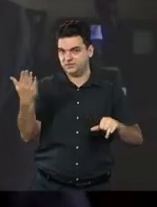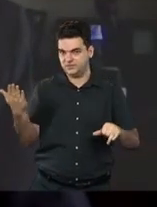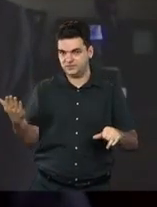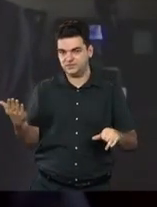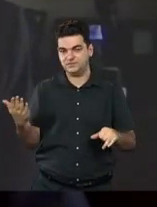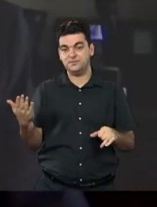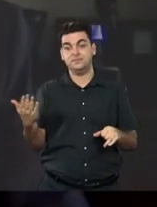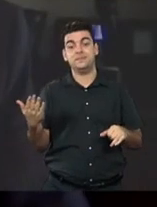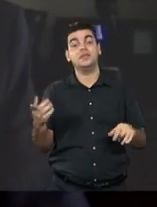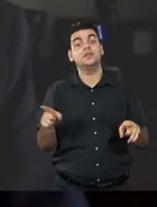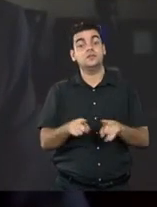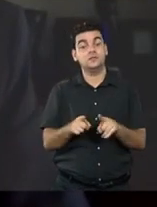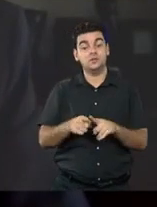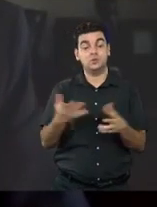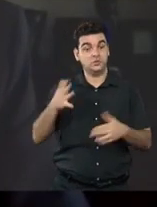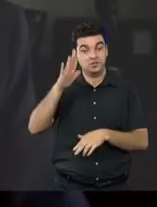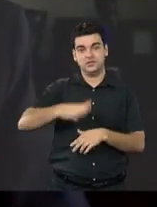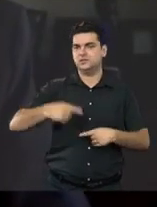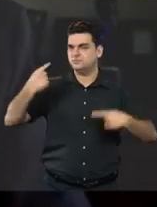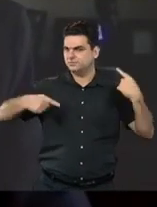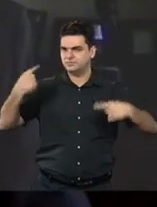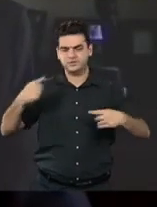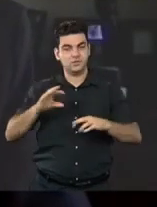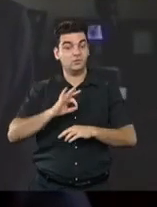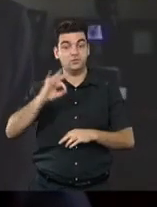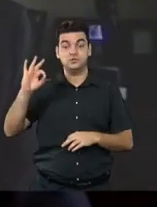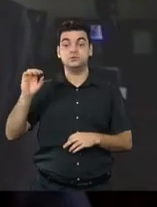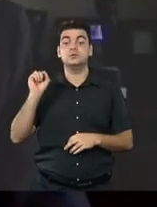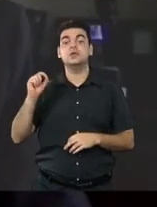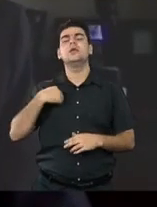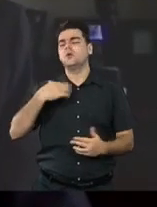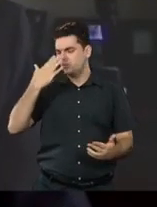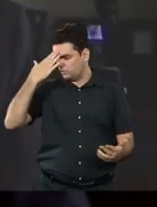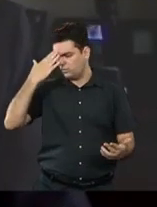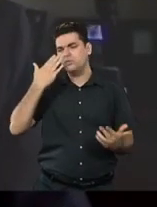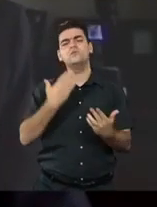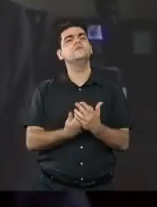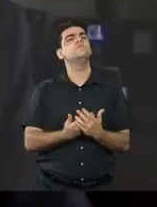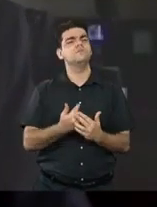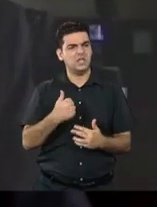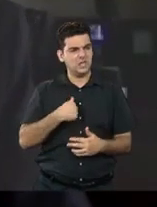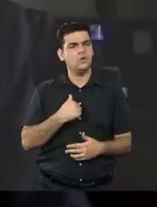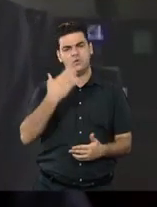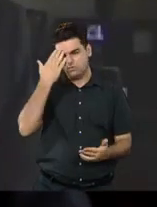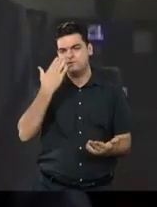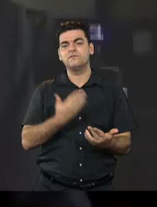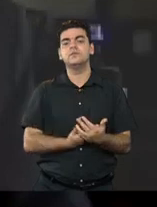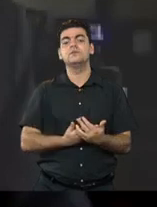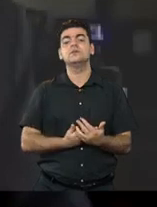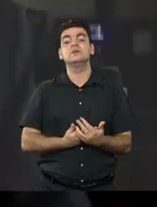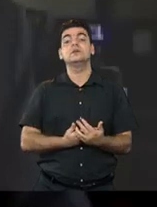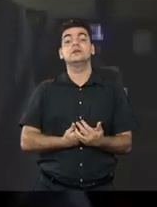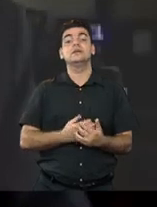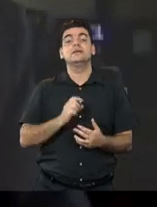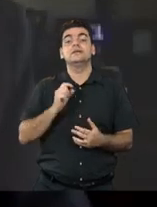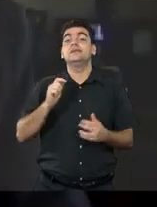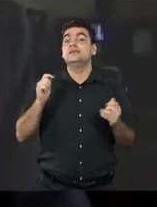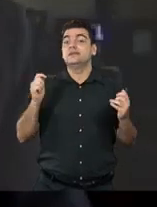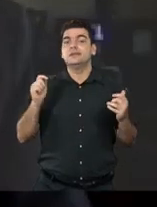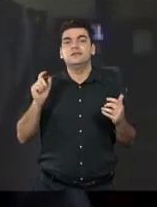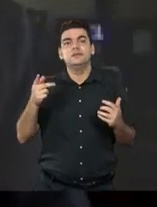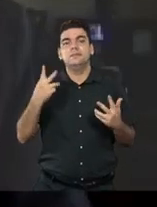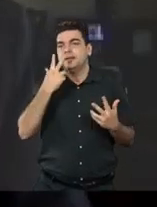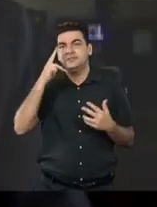essa nossa conversa, nessa tarde maravilhosa, a minha crença mais profunda, que é a de que a